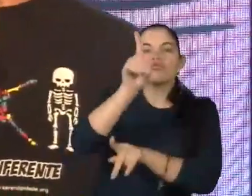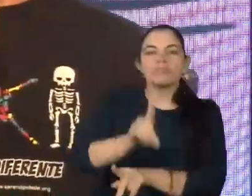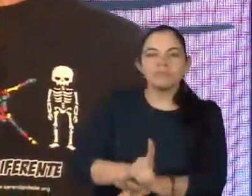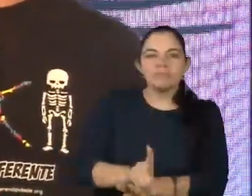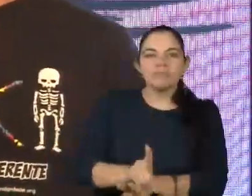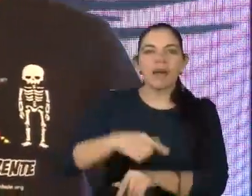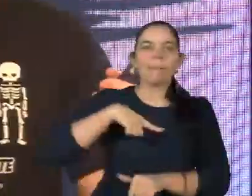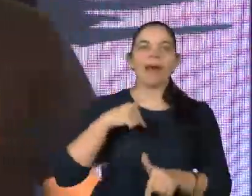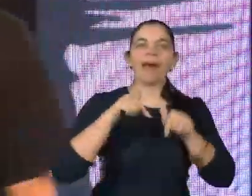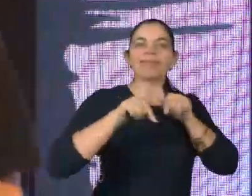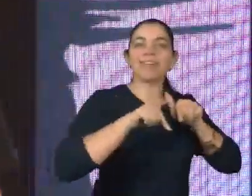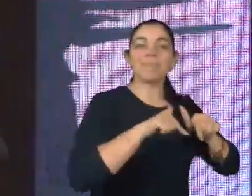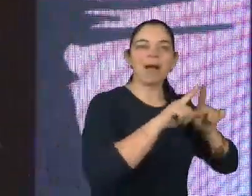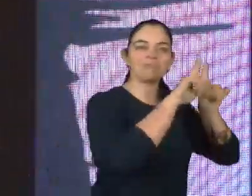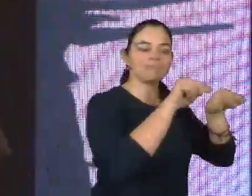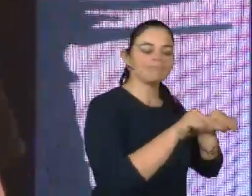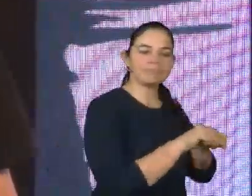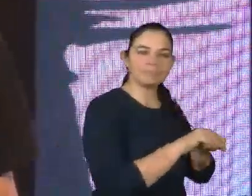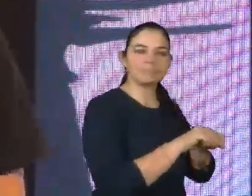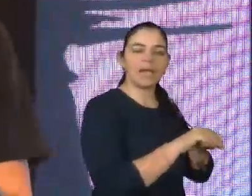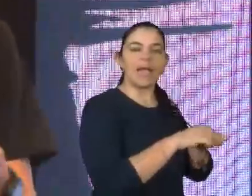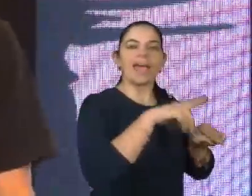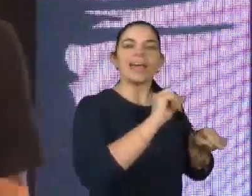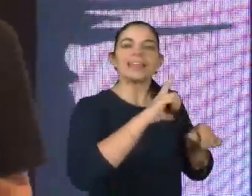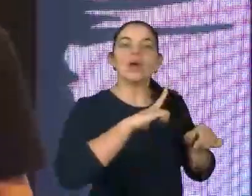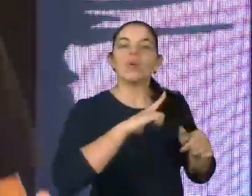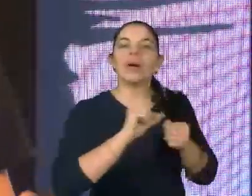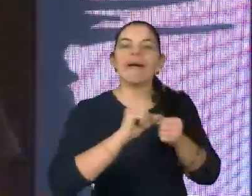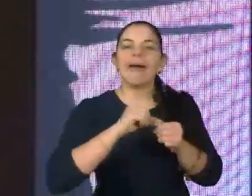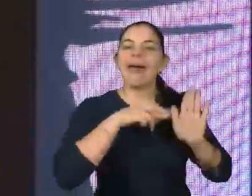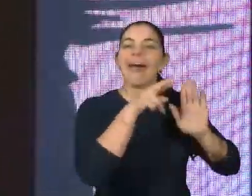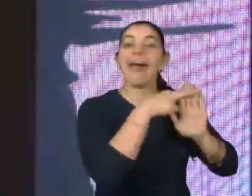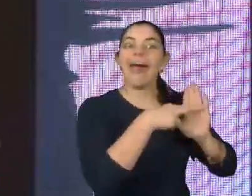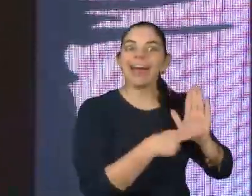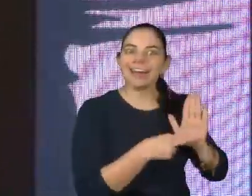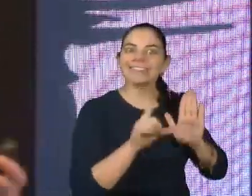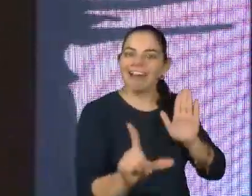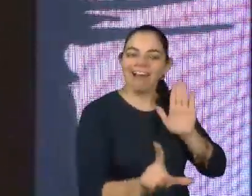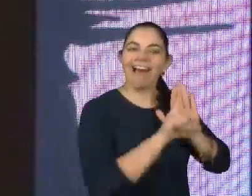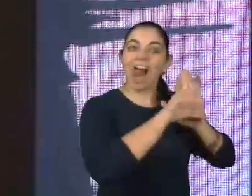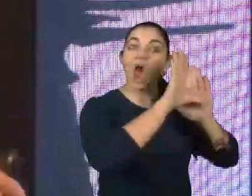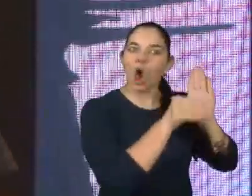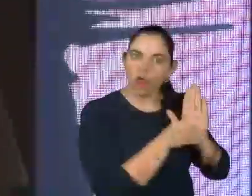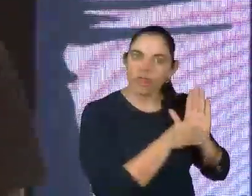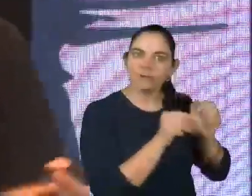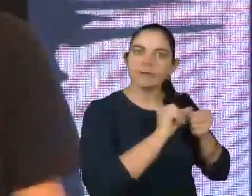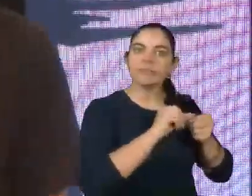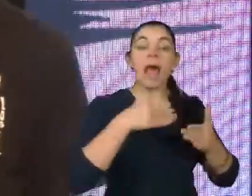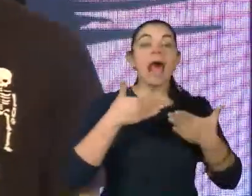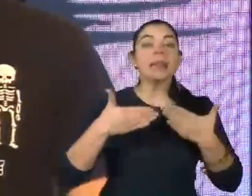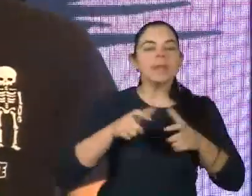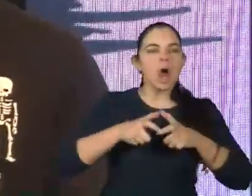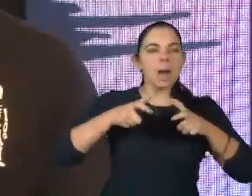ao mercado formal de trabalho. dentre várias regras da lei, uma delas é que as empresas, dependendo do